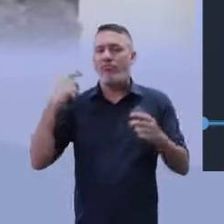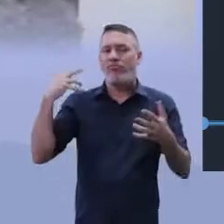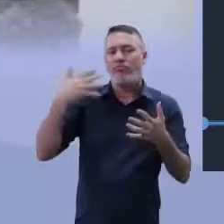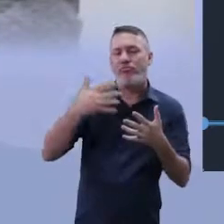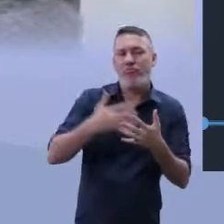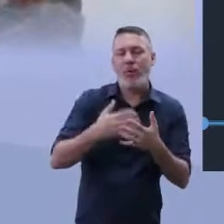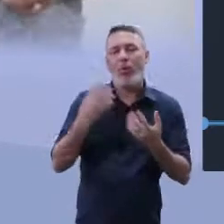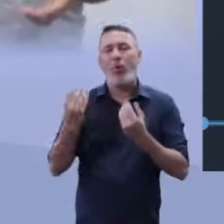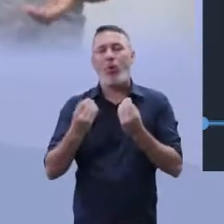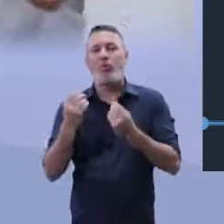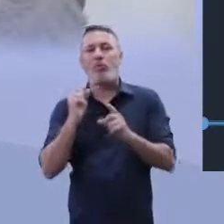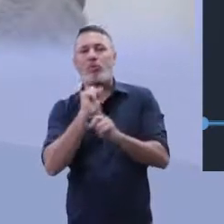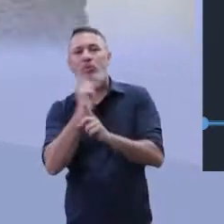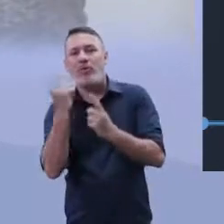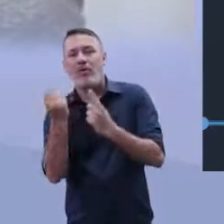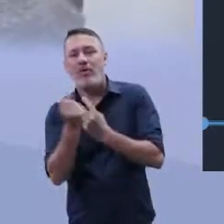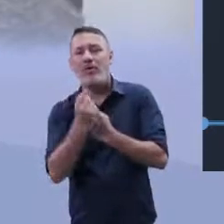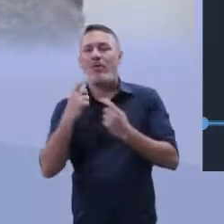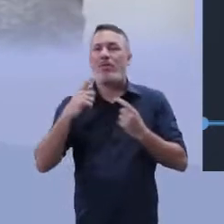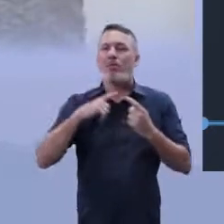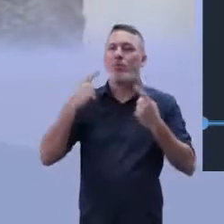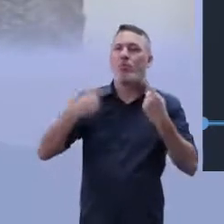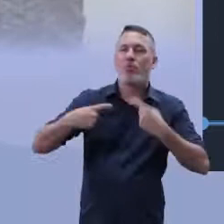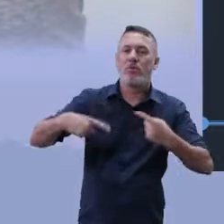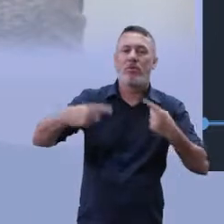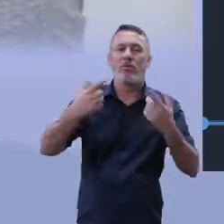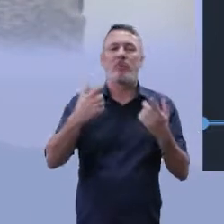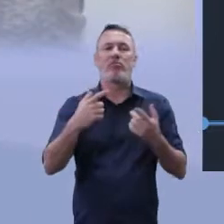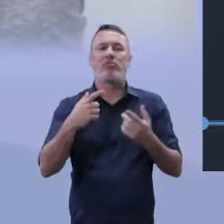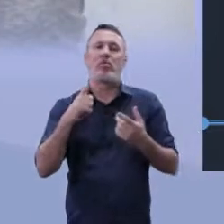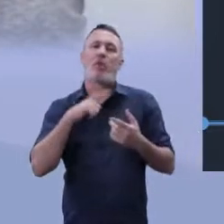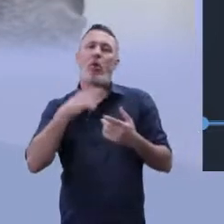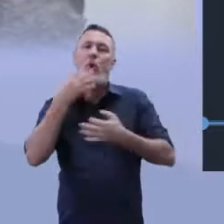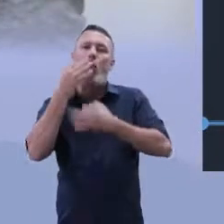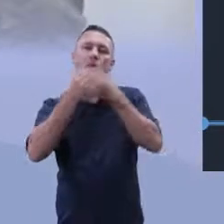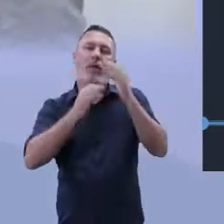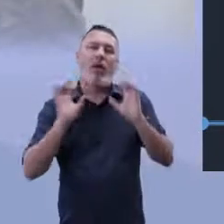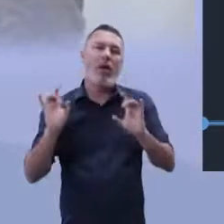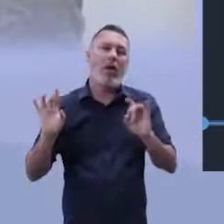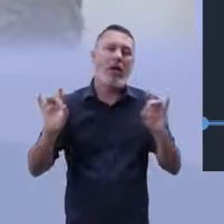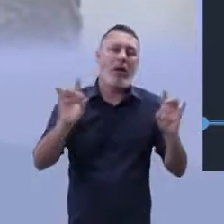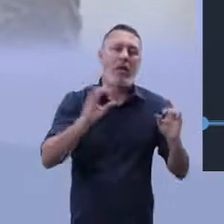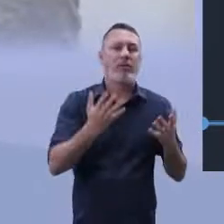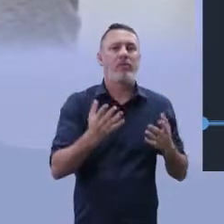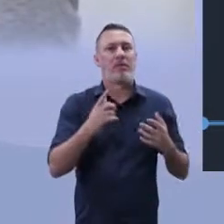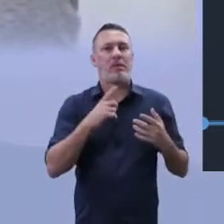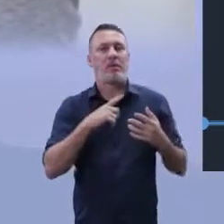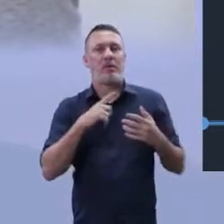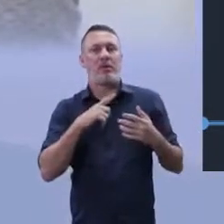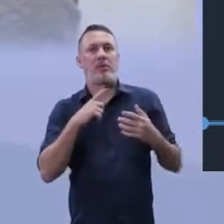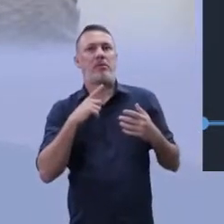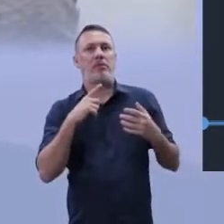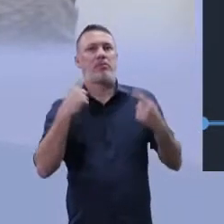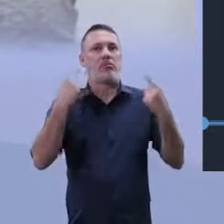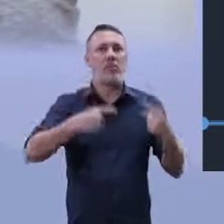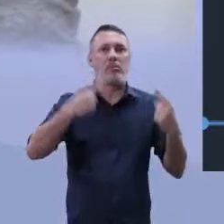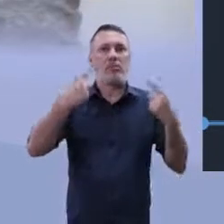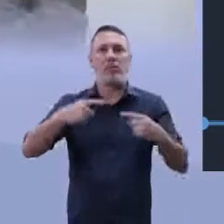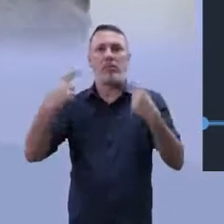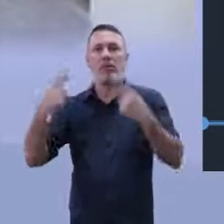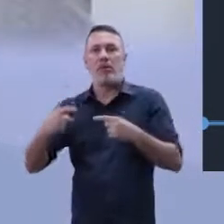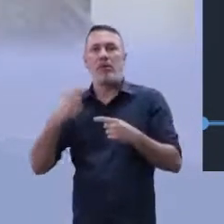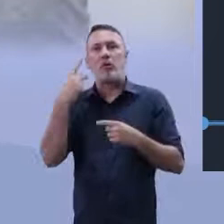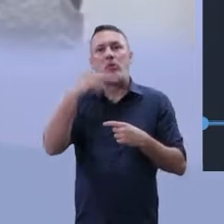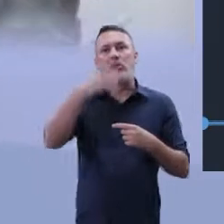vem falado, as questões das discussões, posicionamento crítico, o seu embate, qual o seu